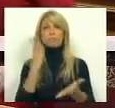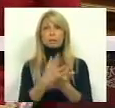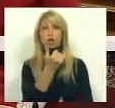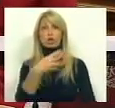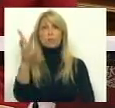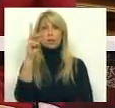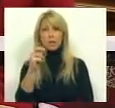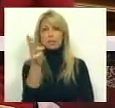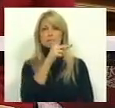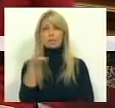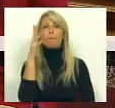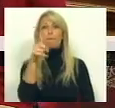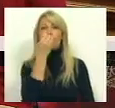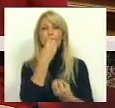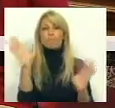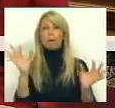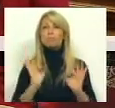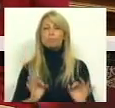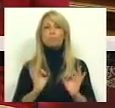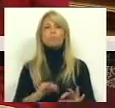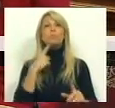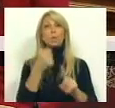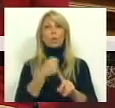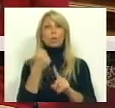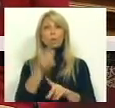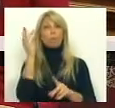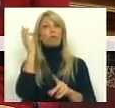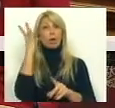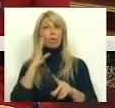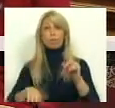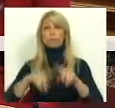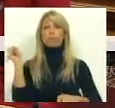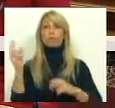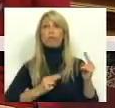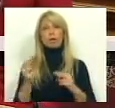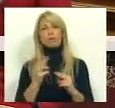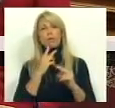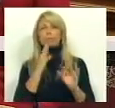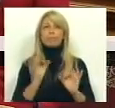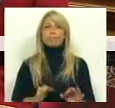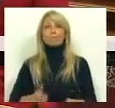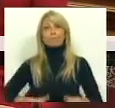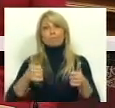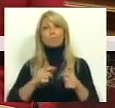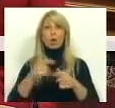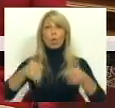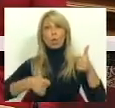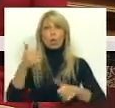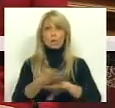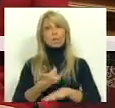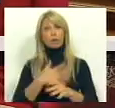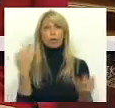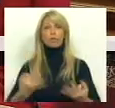que se vão perder. Combate a fraude e a evasão fiscal, com certeza há que melhorar a concorrência no setor. Agora,